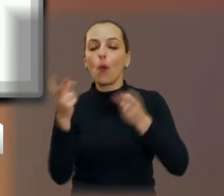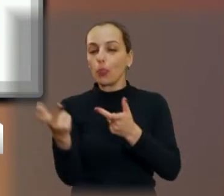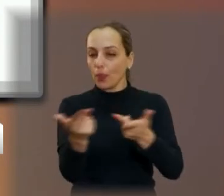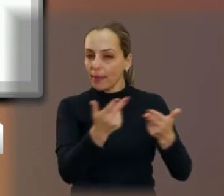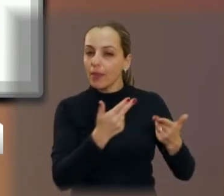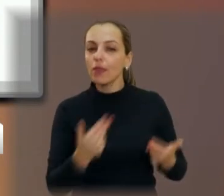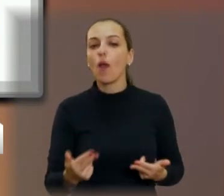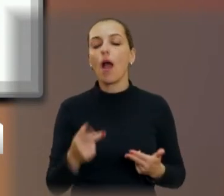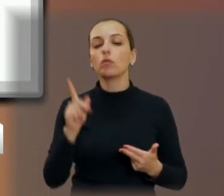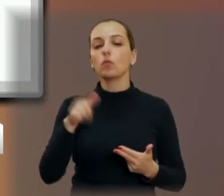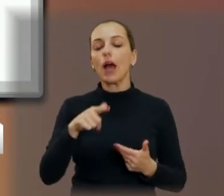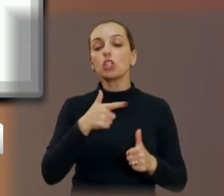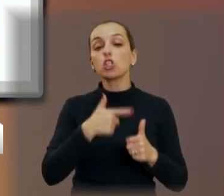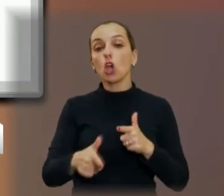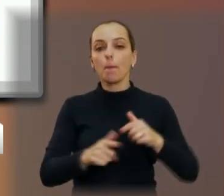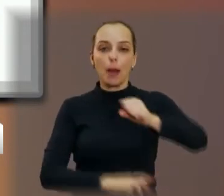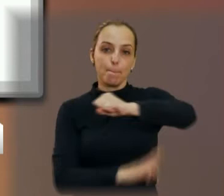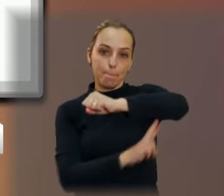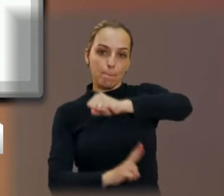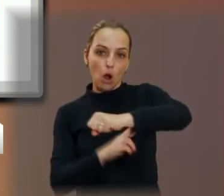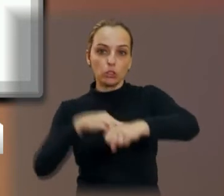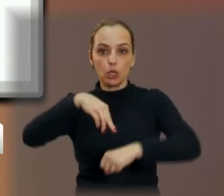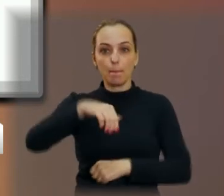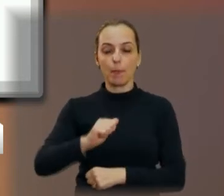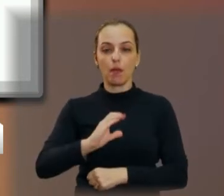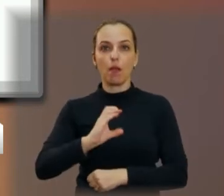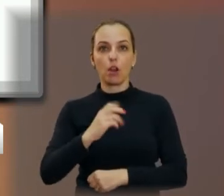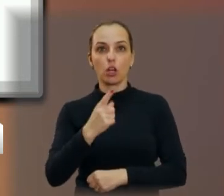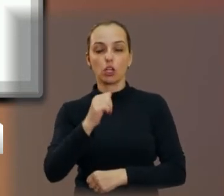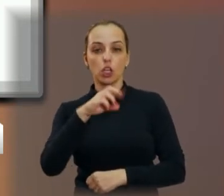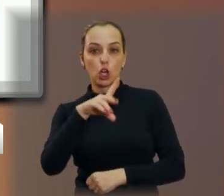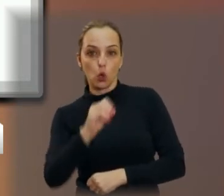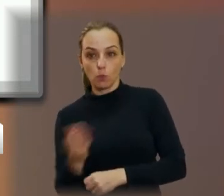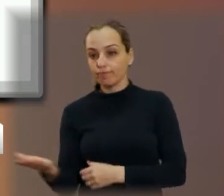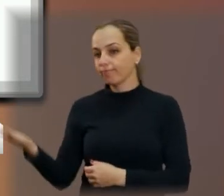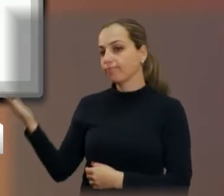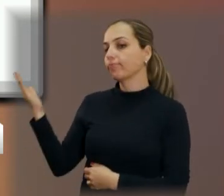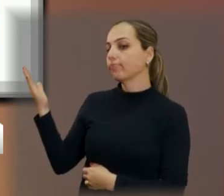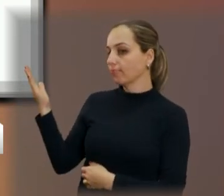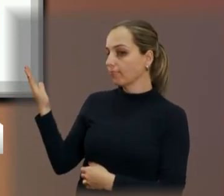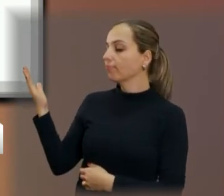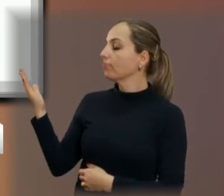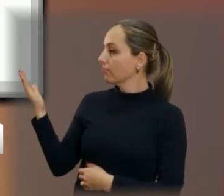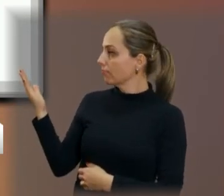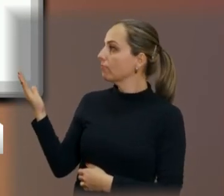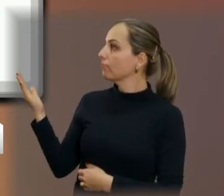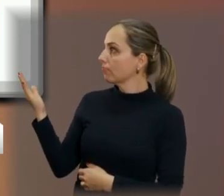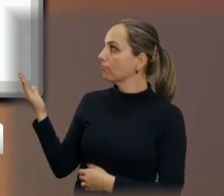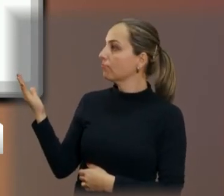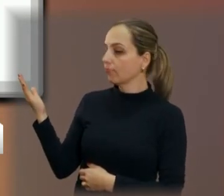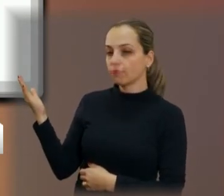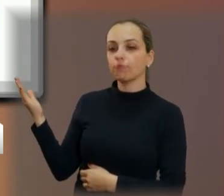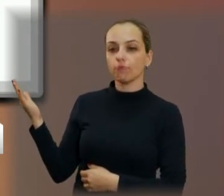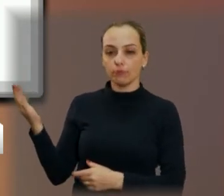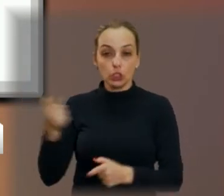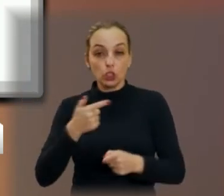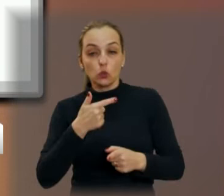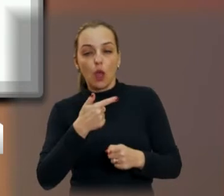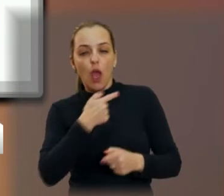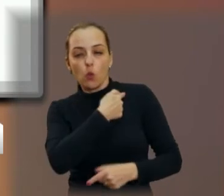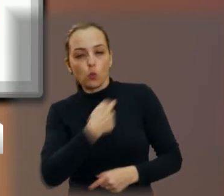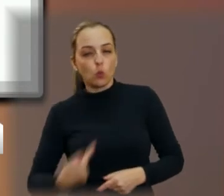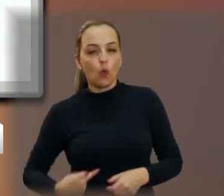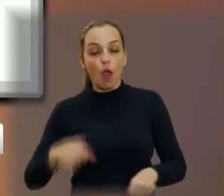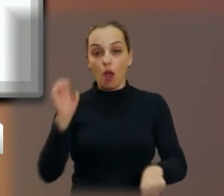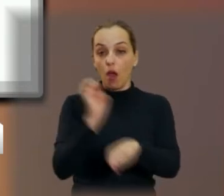A Ponte dos Machados, Sr. Presidente, nobres vereadores e quem nos acompanha, o Governo do Estado, pedido da nossa bancada também, o prefeito também esteve em fevereiro